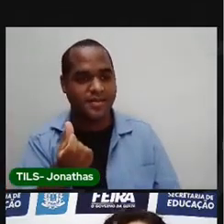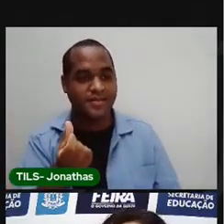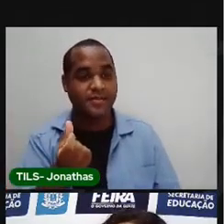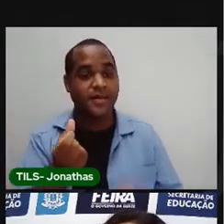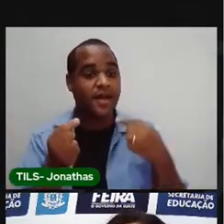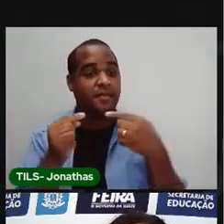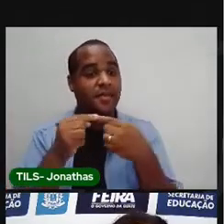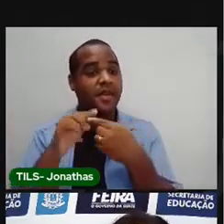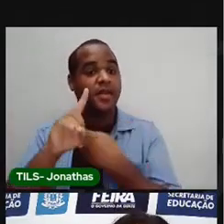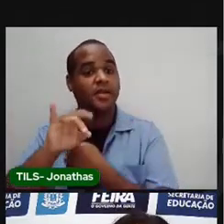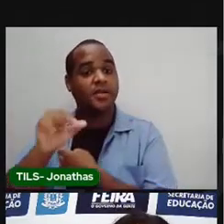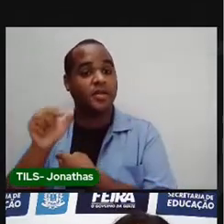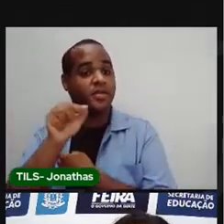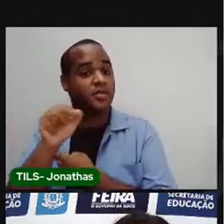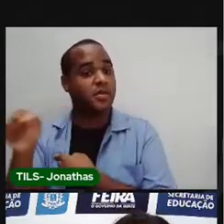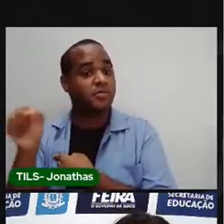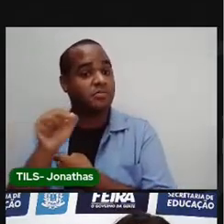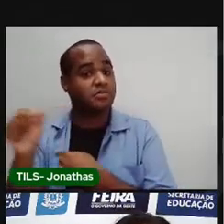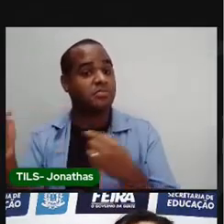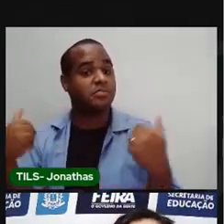Será qual dia da semana?